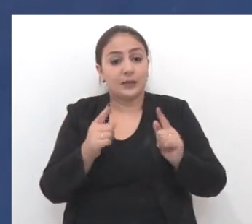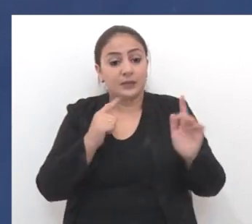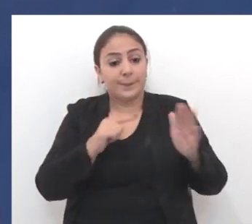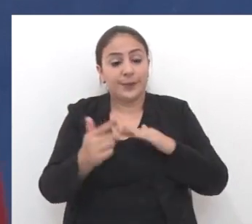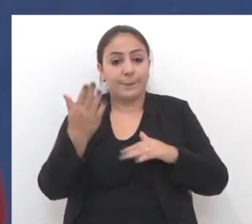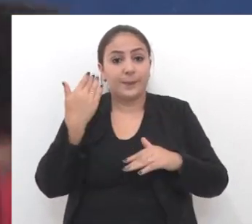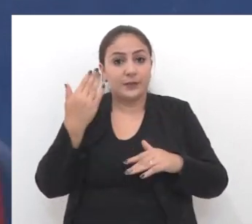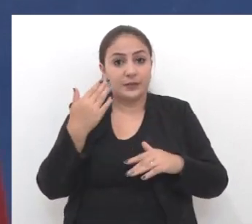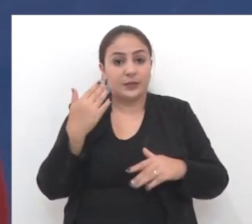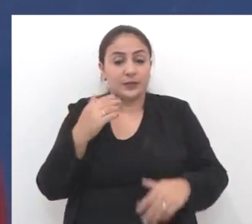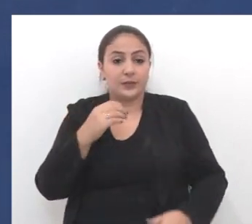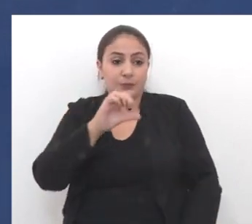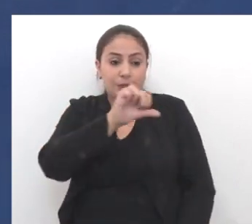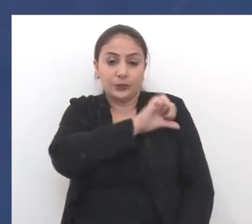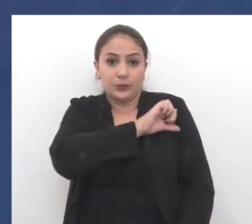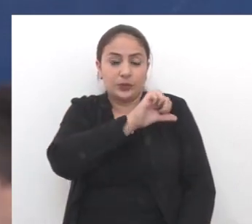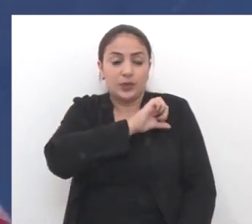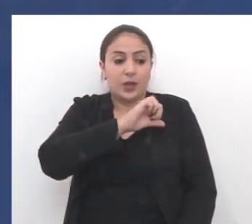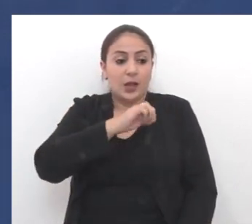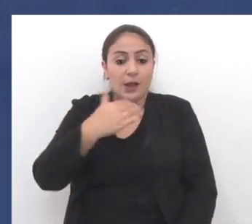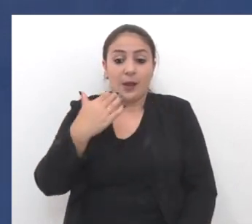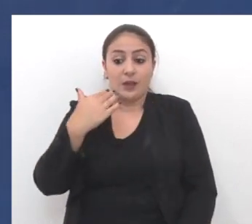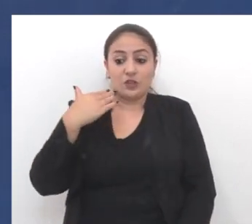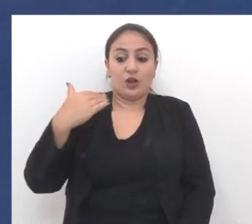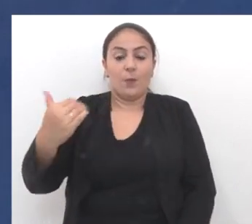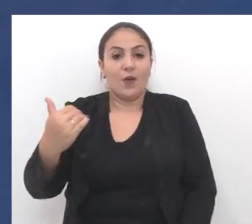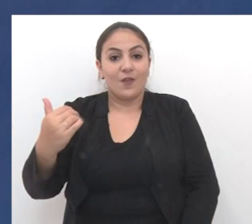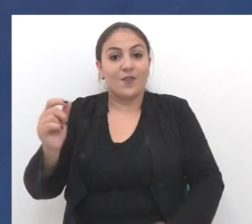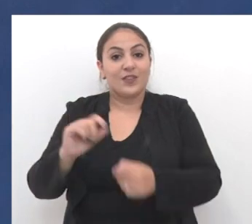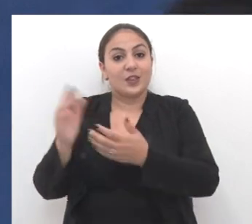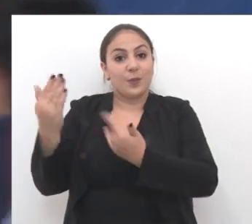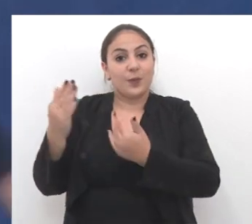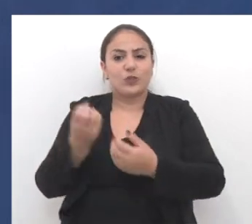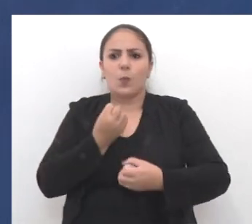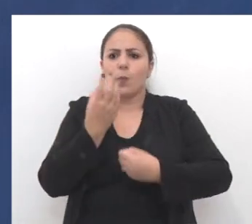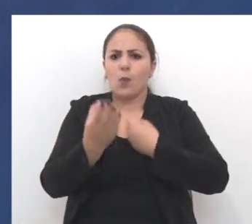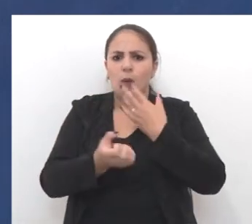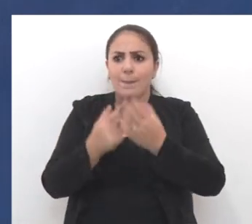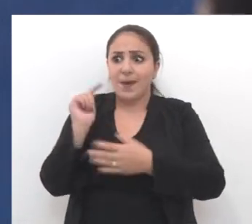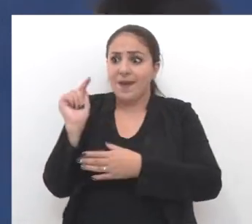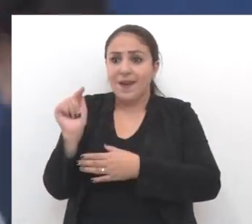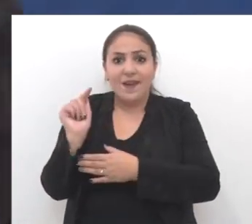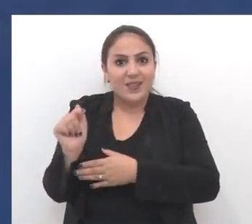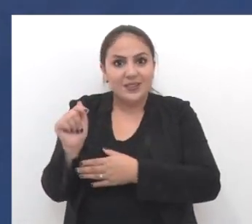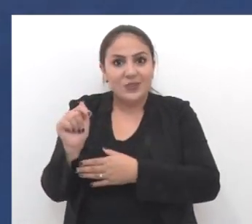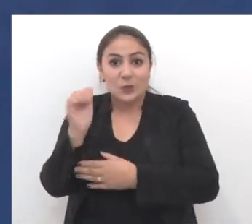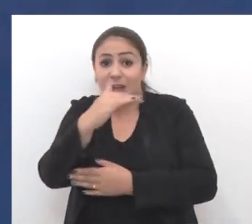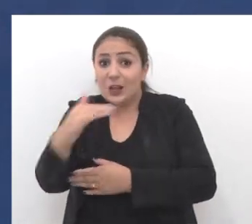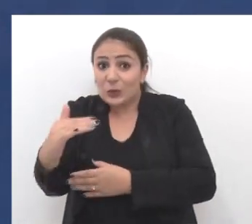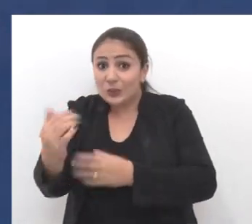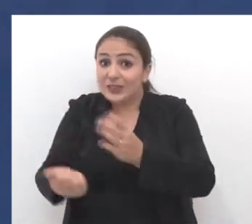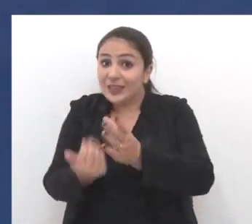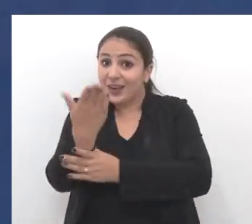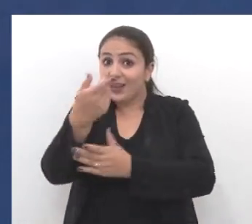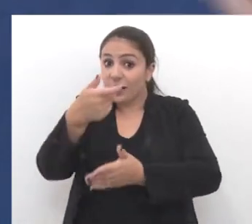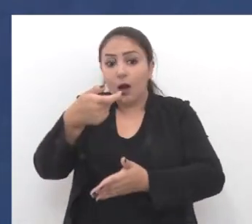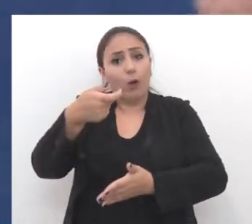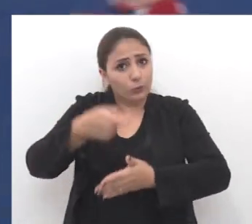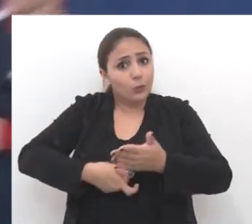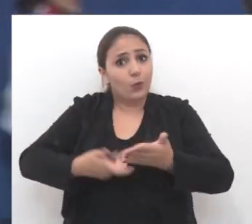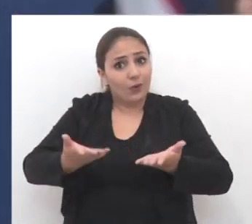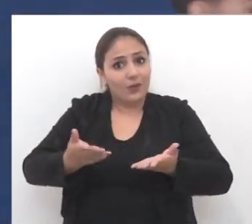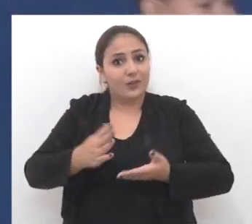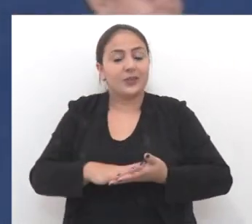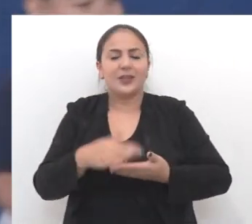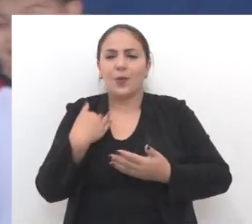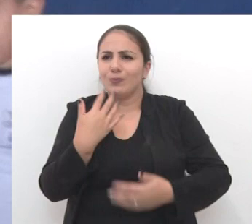No entanto, que semana passada, o nono ano, me chamou para fazer uma homenagem com poemas, onde eles elaboraram, são autores.